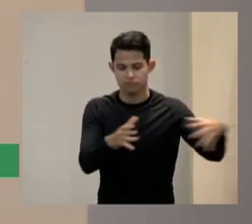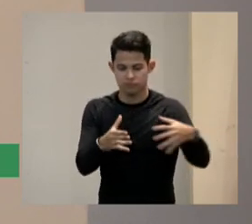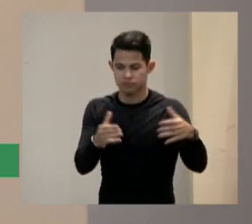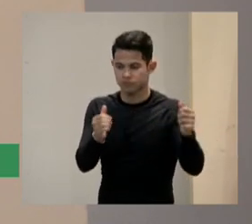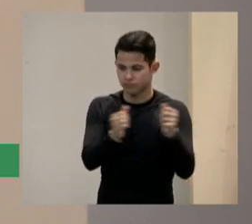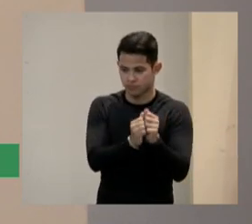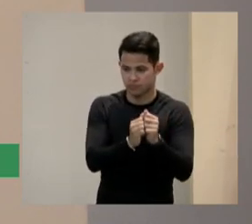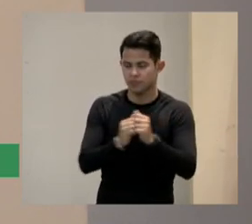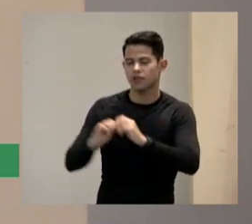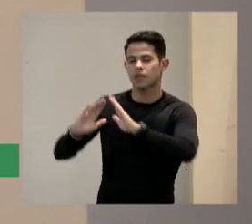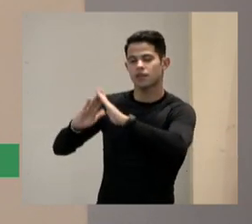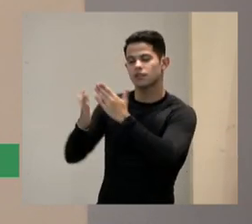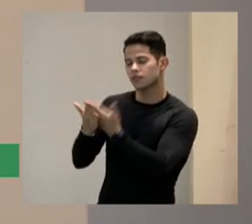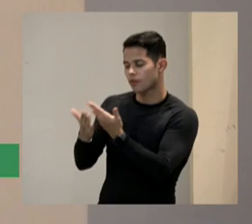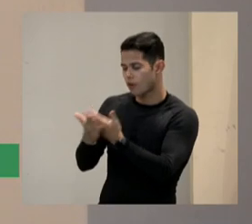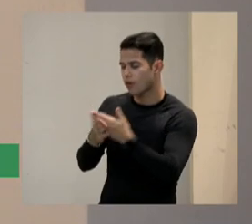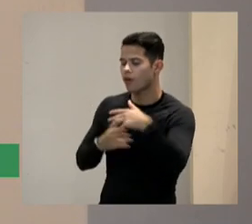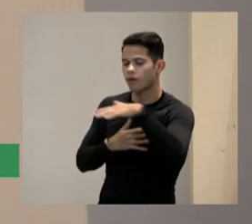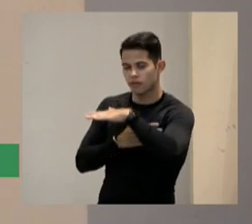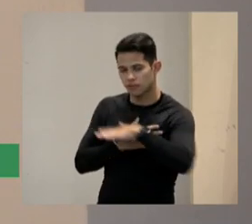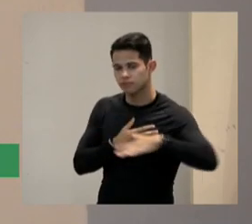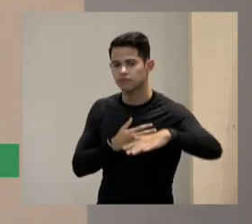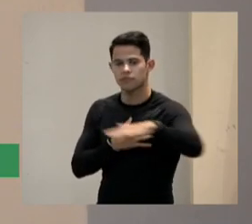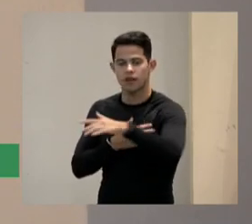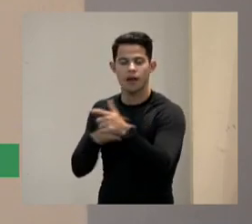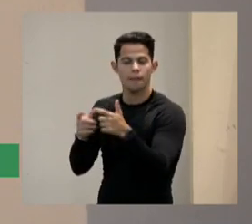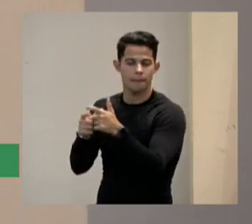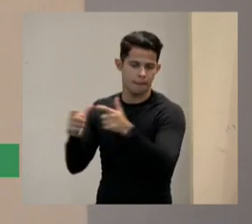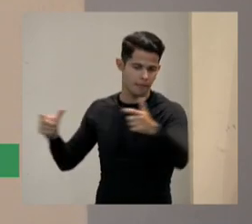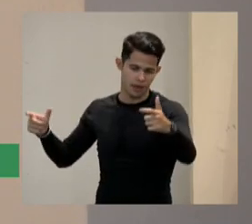escolas as instituições educativas a maioria do